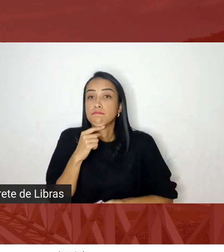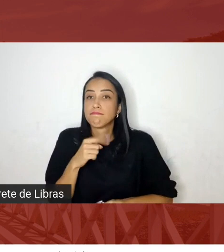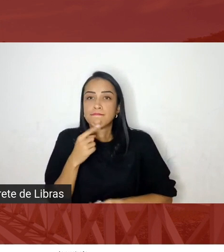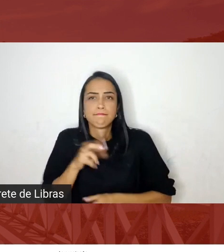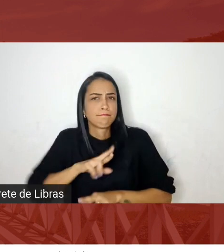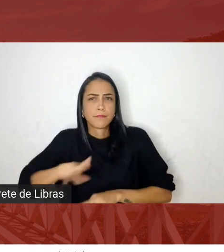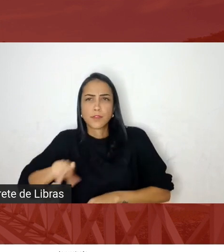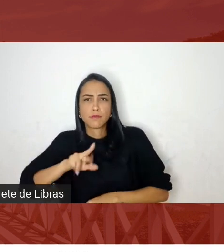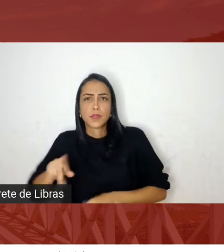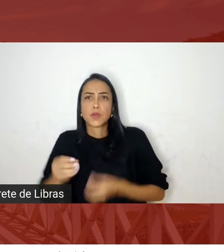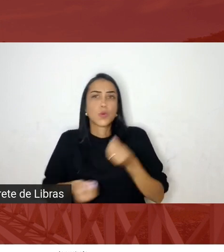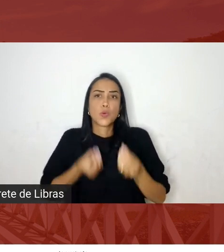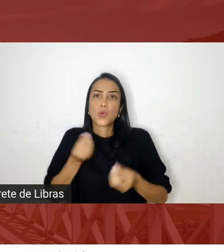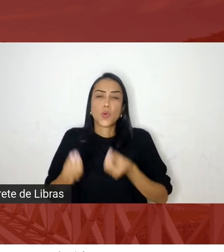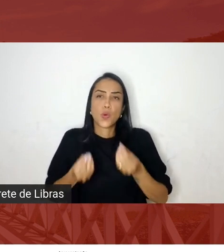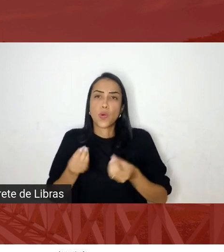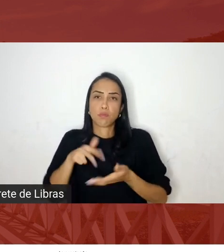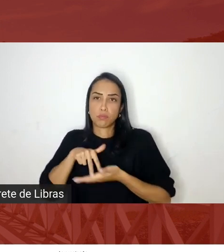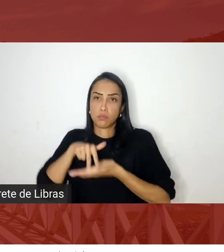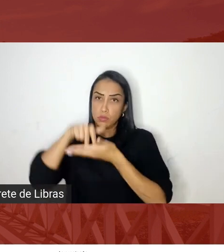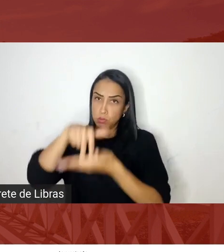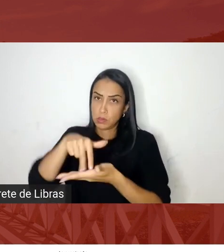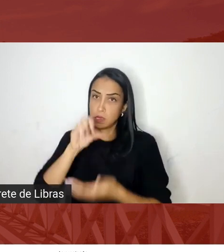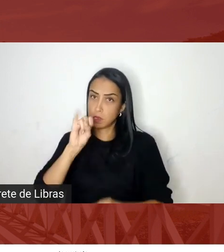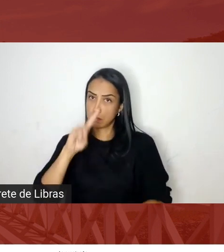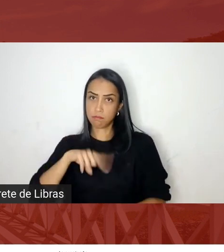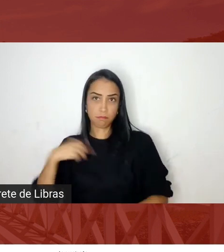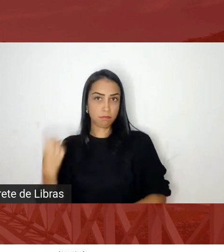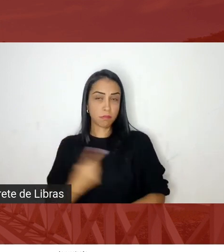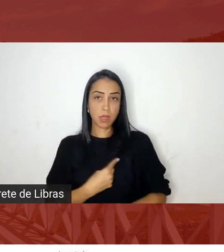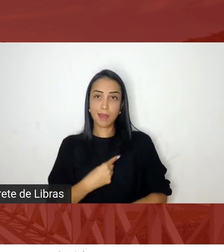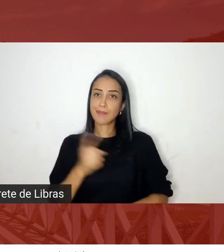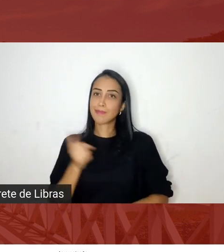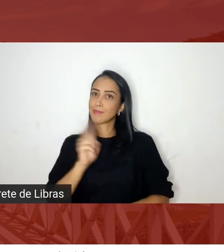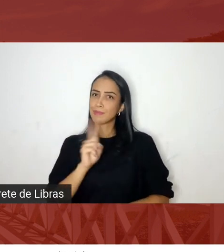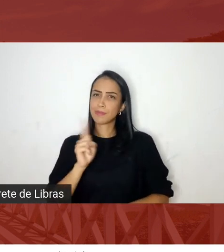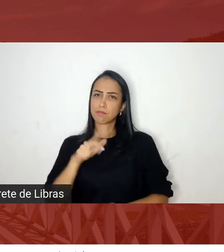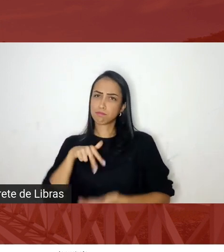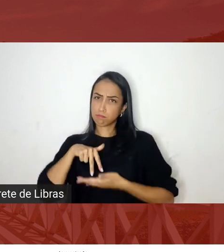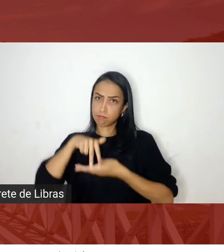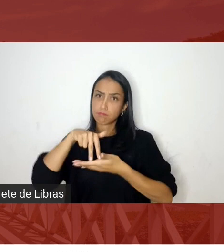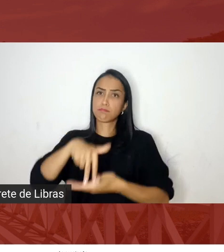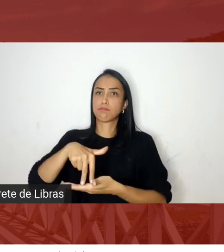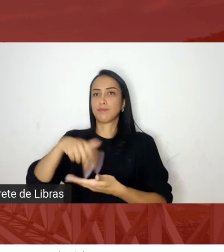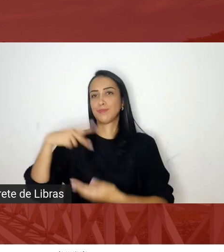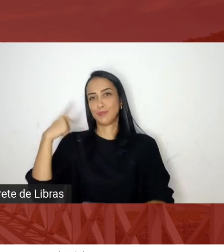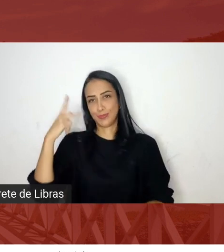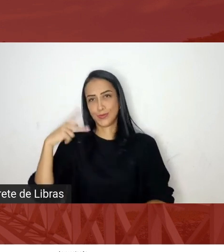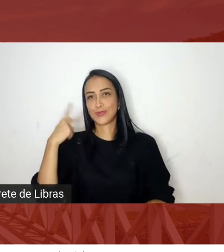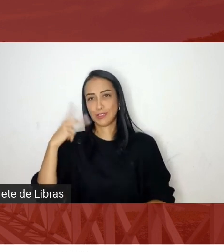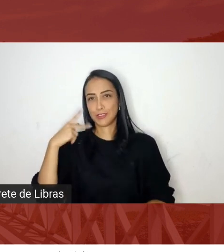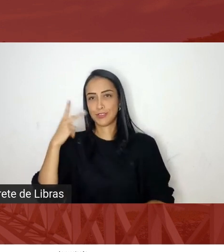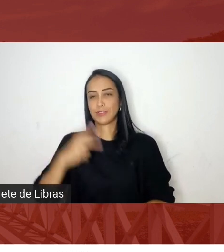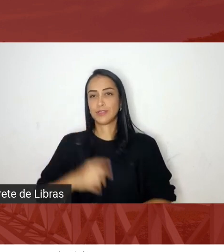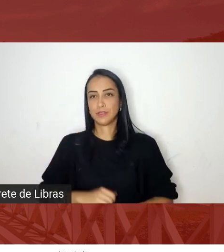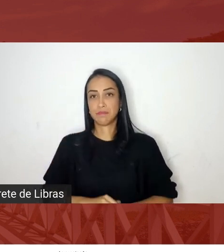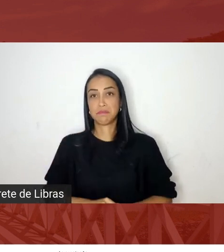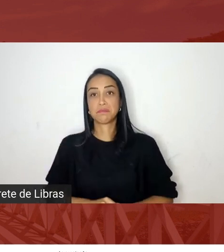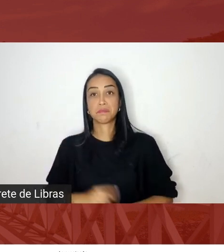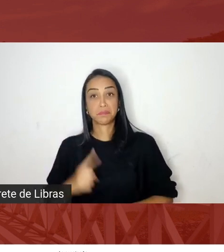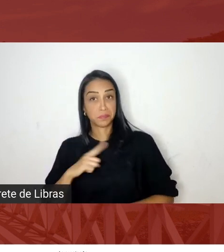contra isso sem assumir uma postura política e nós que defendemos a